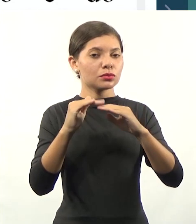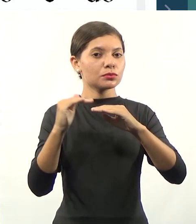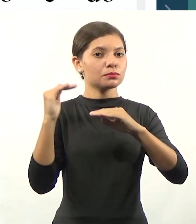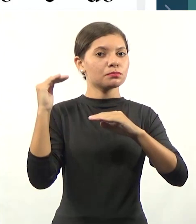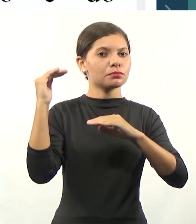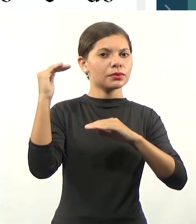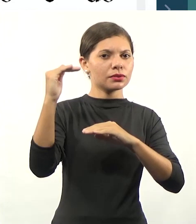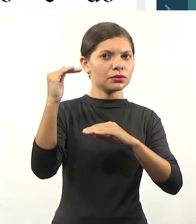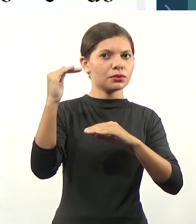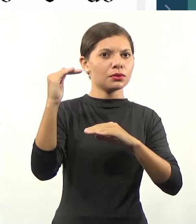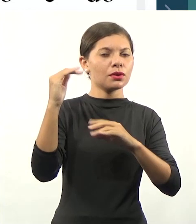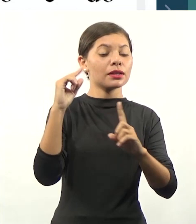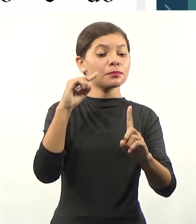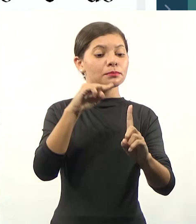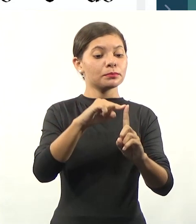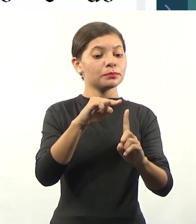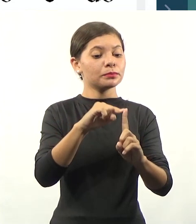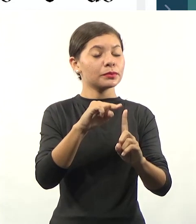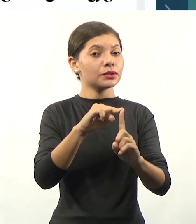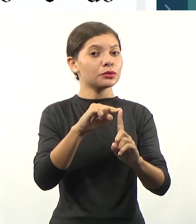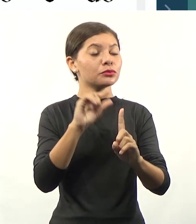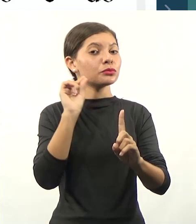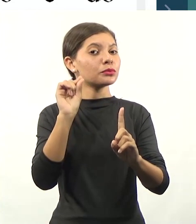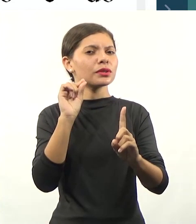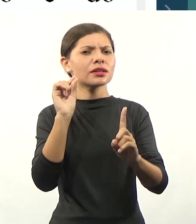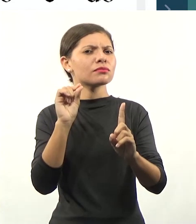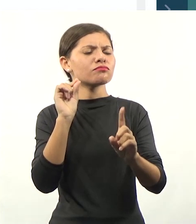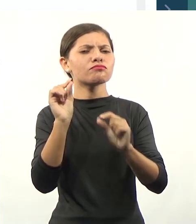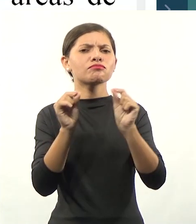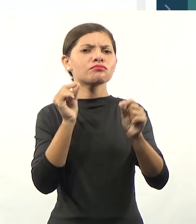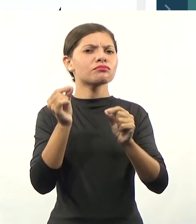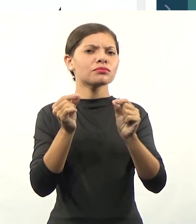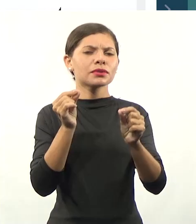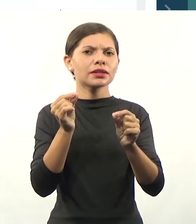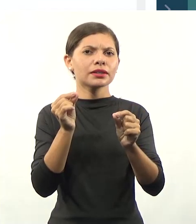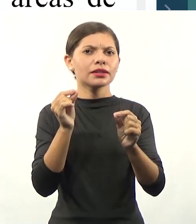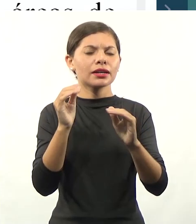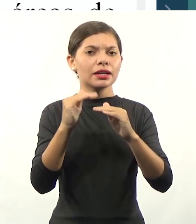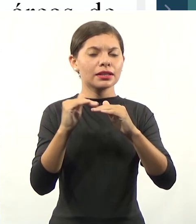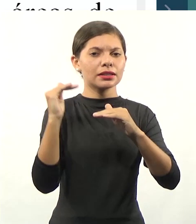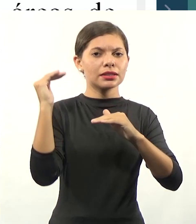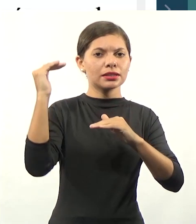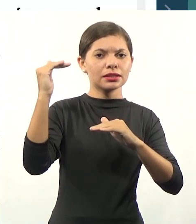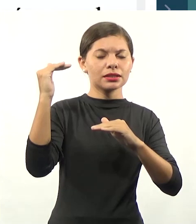superior tem por finalidade. Então, pra que serve a educação superior?